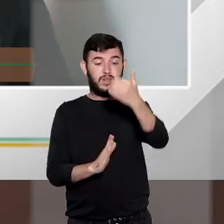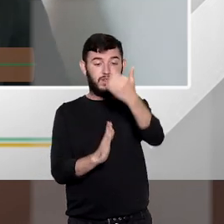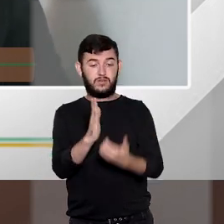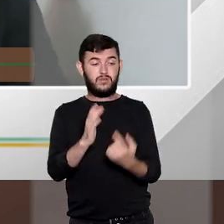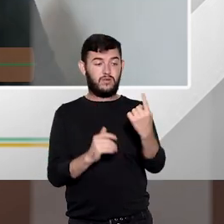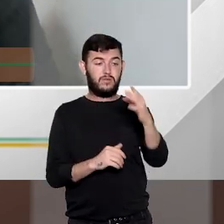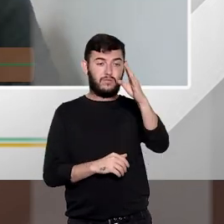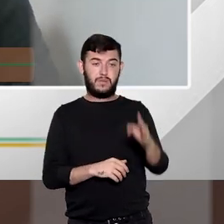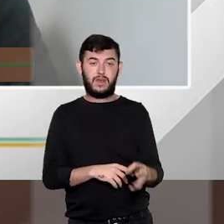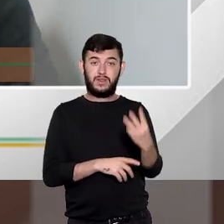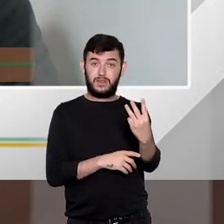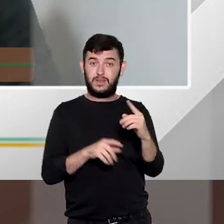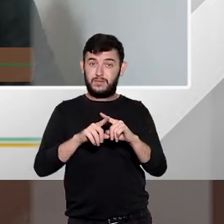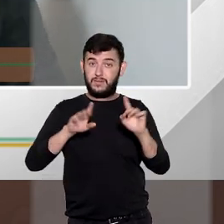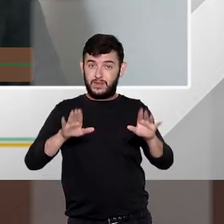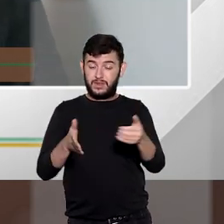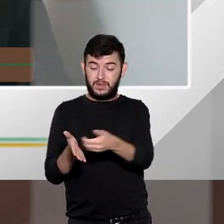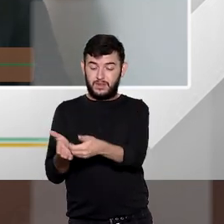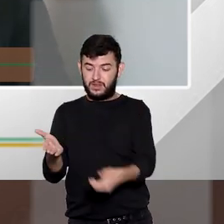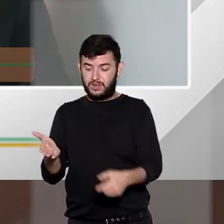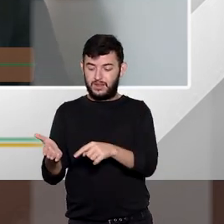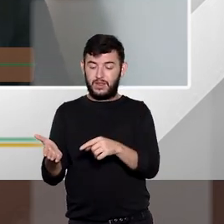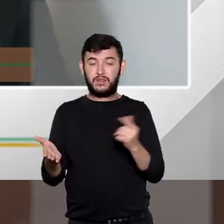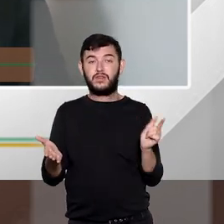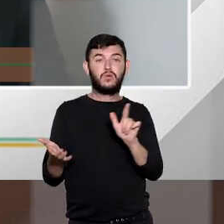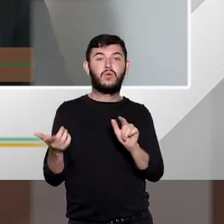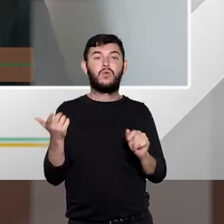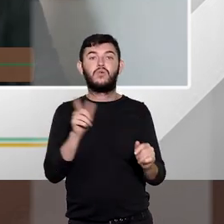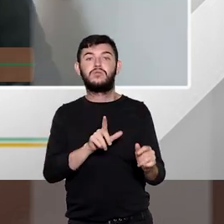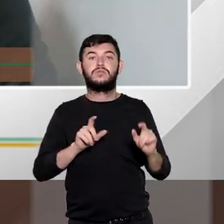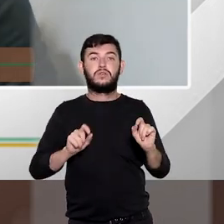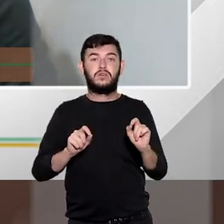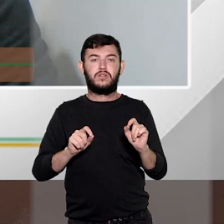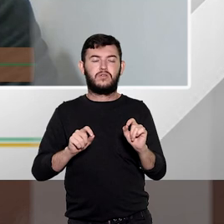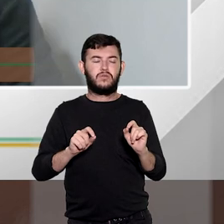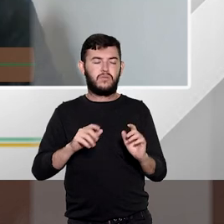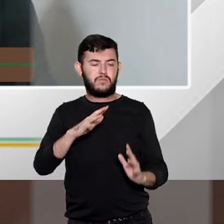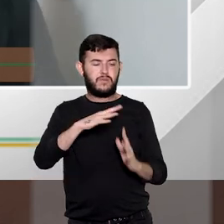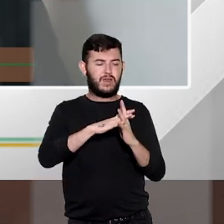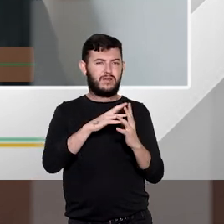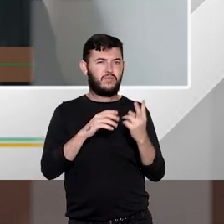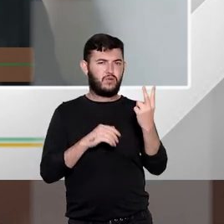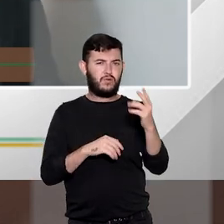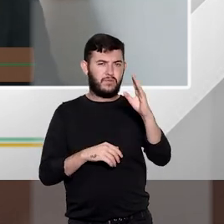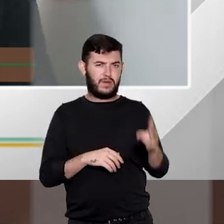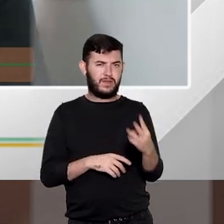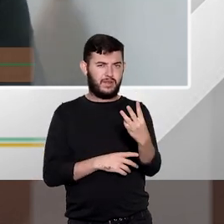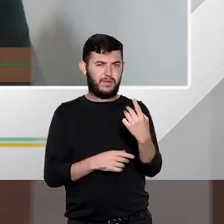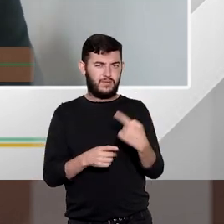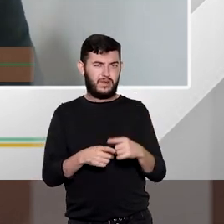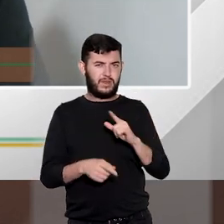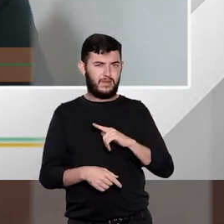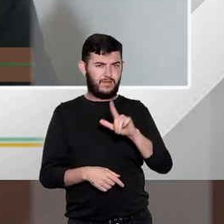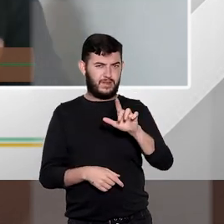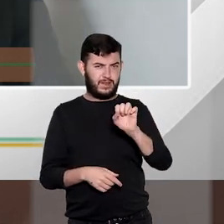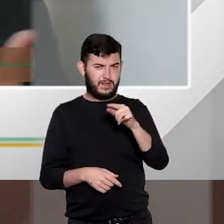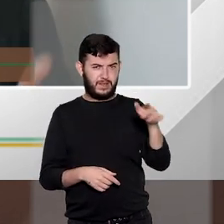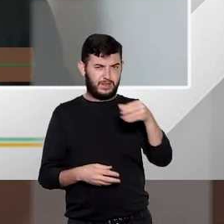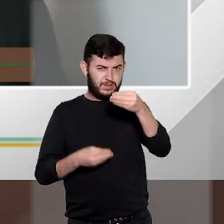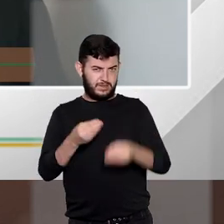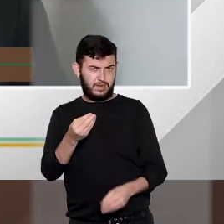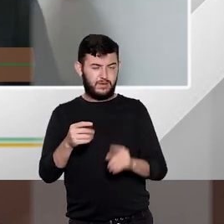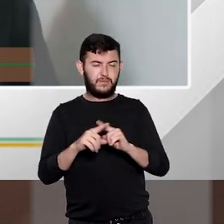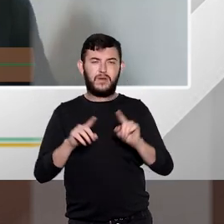terço eu com base nesse lado já consegui reduzir não no máximo de dois terços porque teve lesão mas pelo menos em metade então